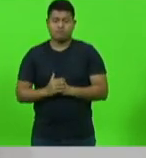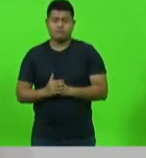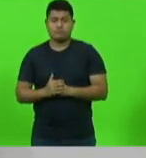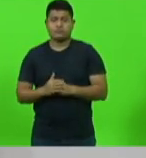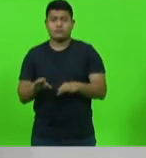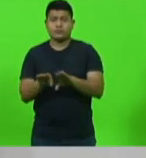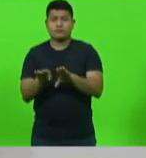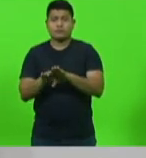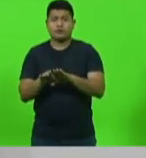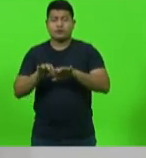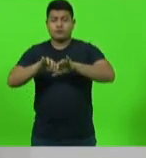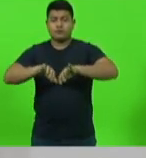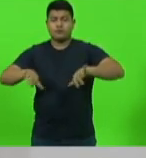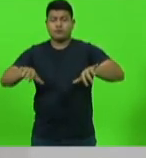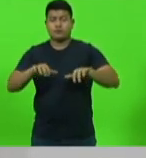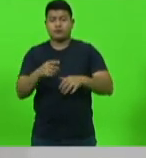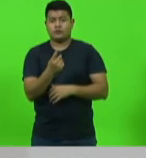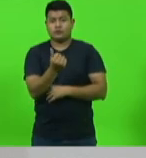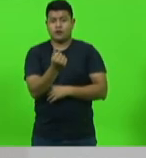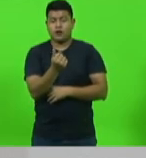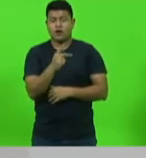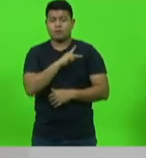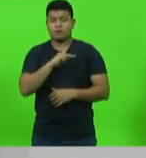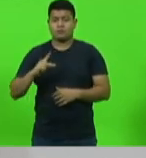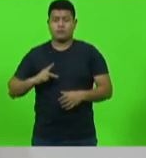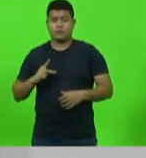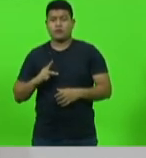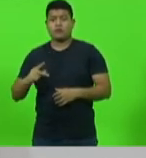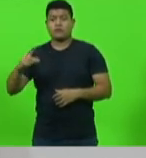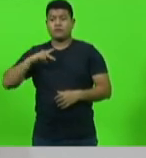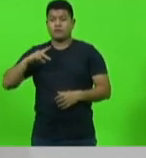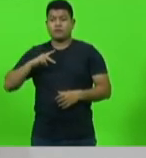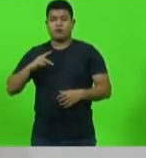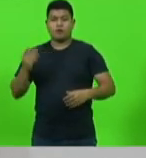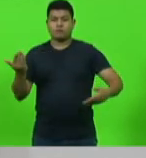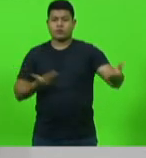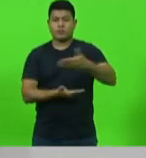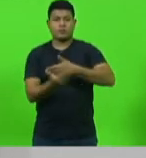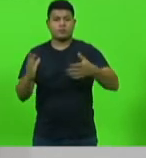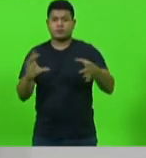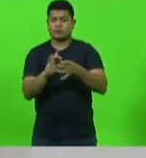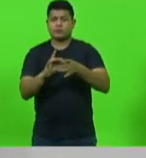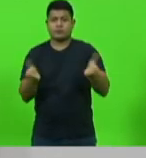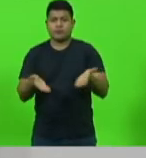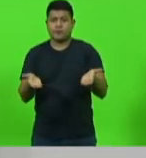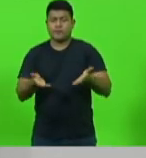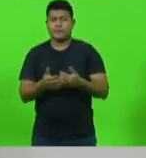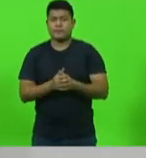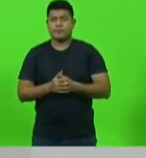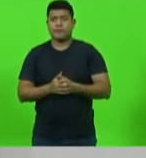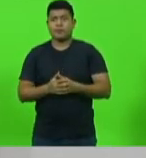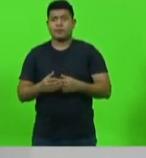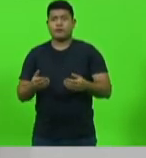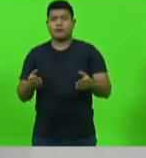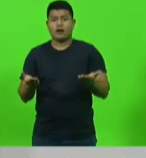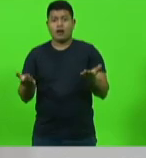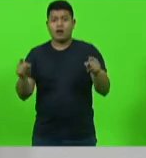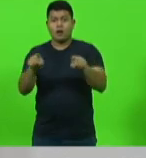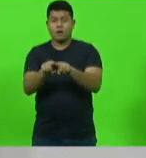constitucional entre o dinheiro público e o dinheiro privado, remetendo para a lei complementar os limites da chamada cooperação,